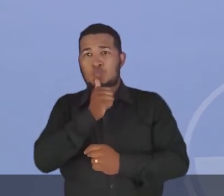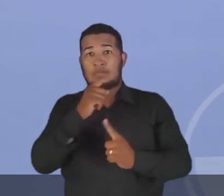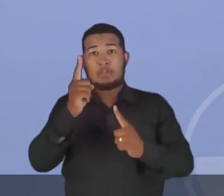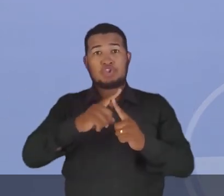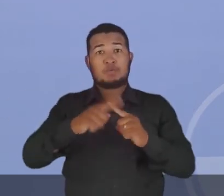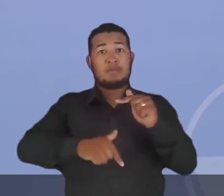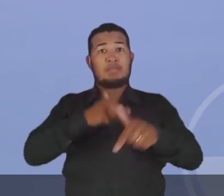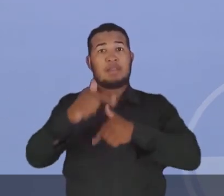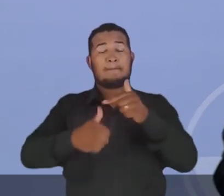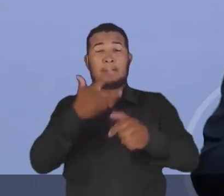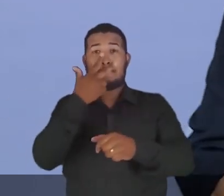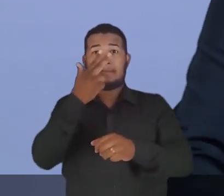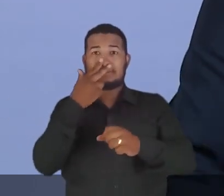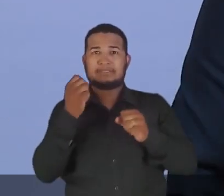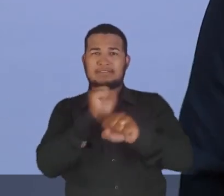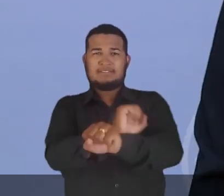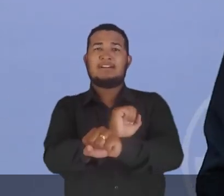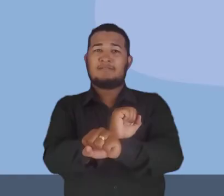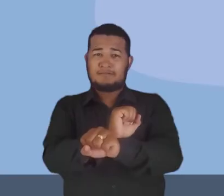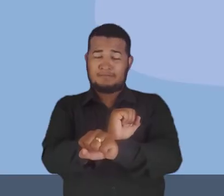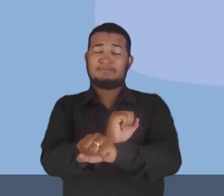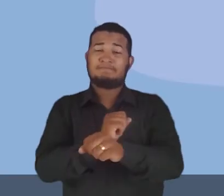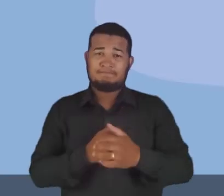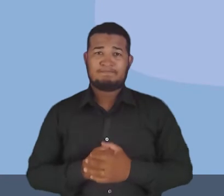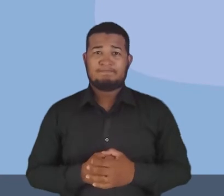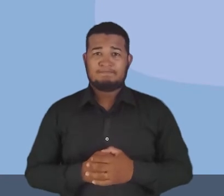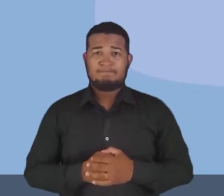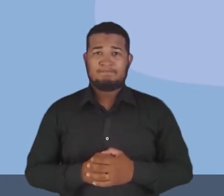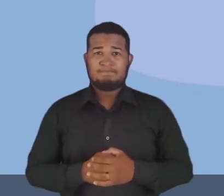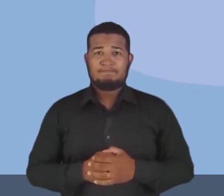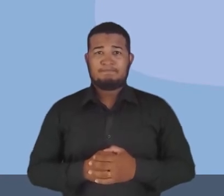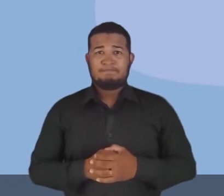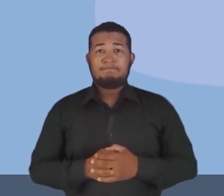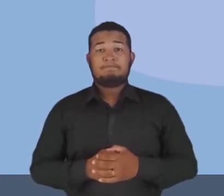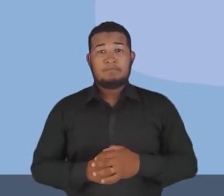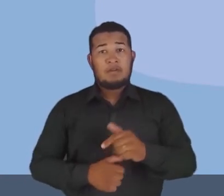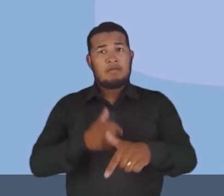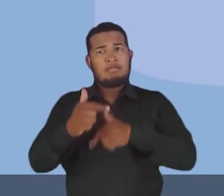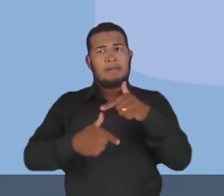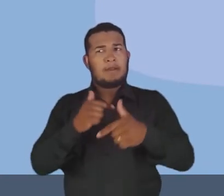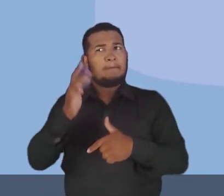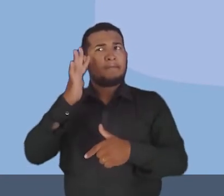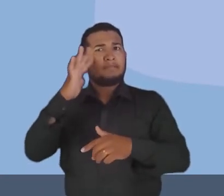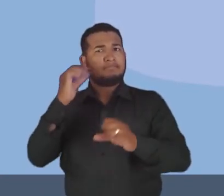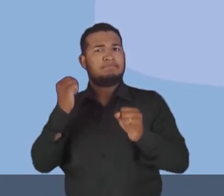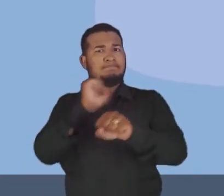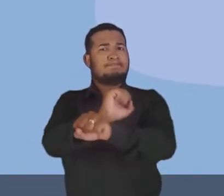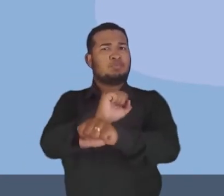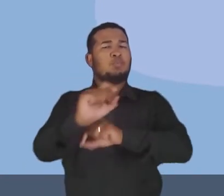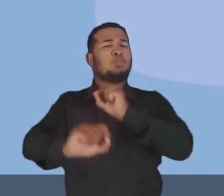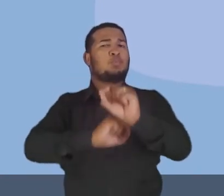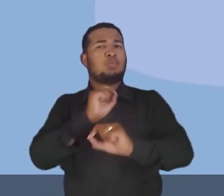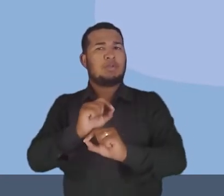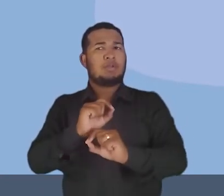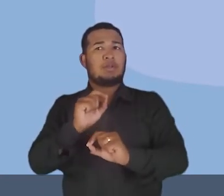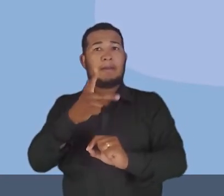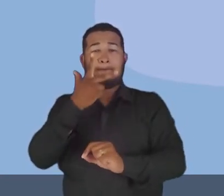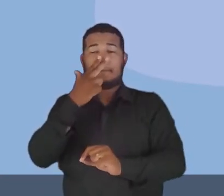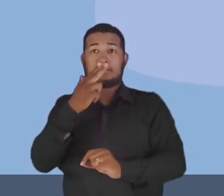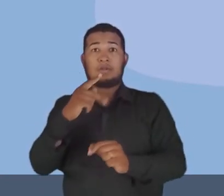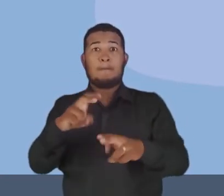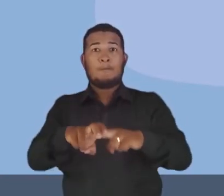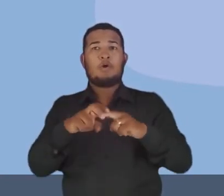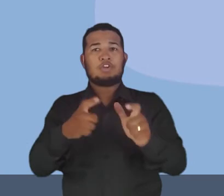tipo de trabalho escravo. Vamos no slide a seguir. Bom, o trabalho, se você pensa no trabalho escravo, é a escravidão por